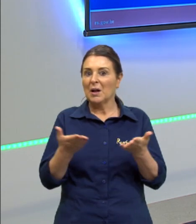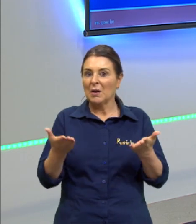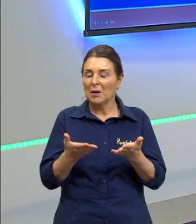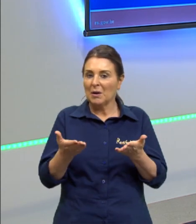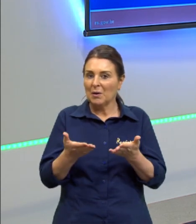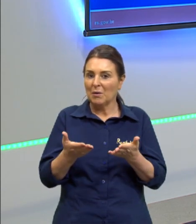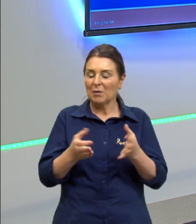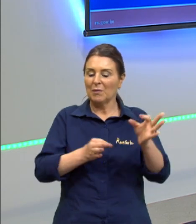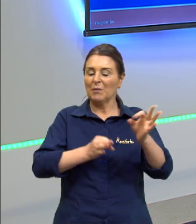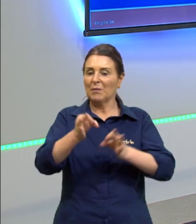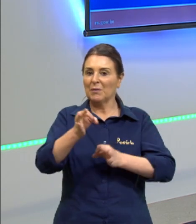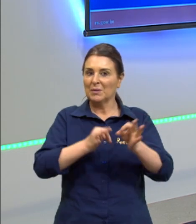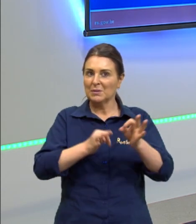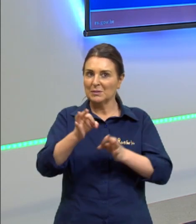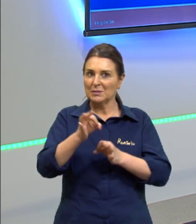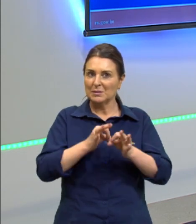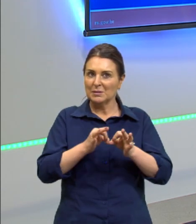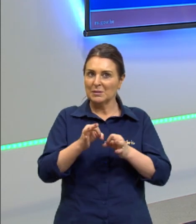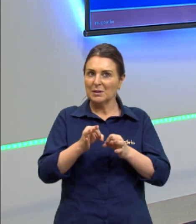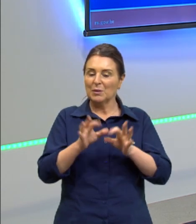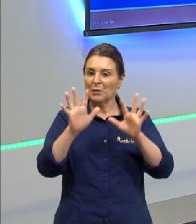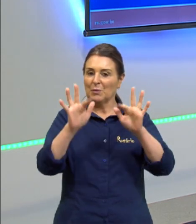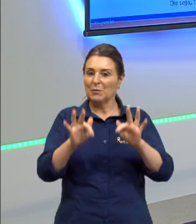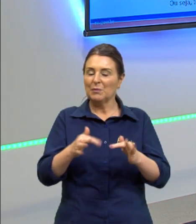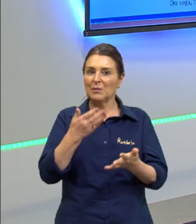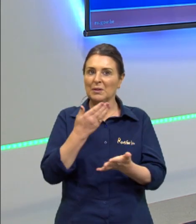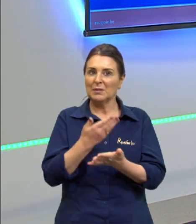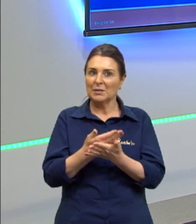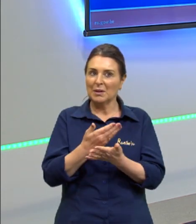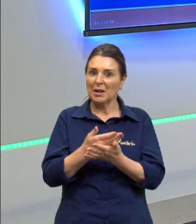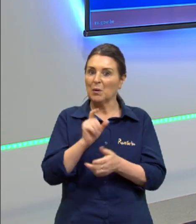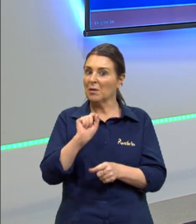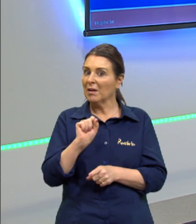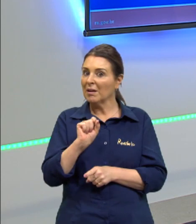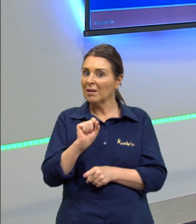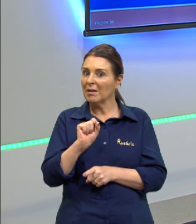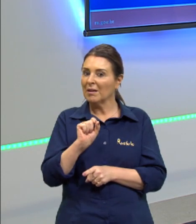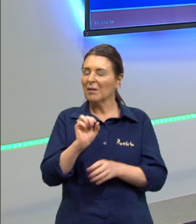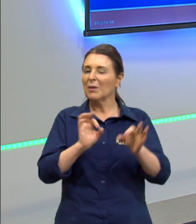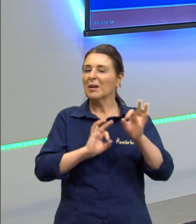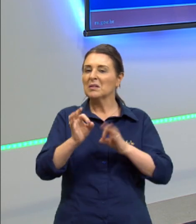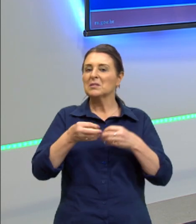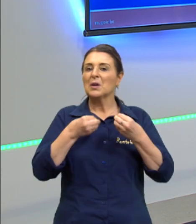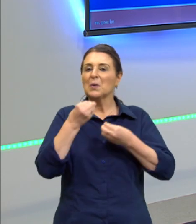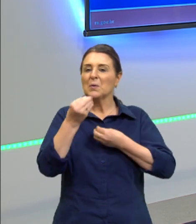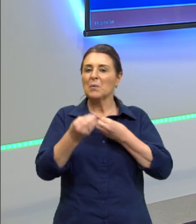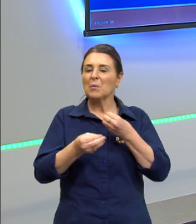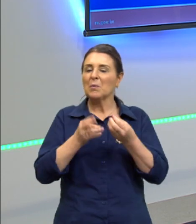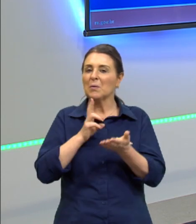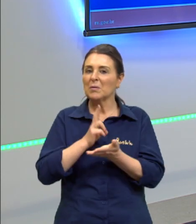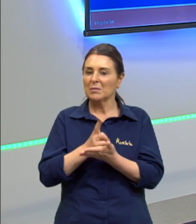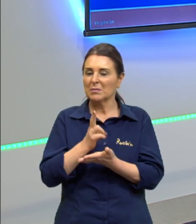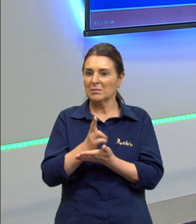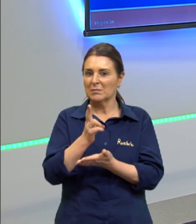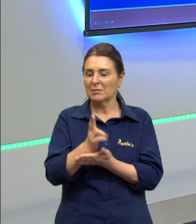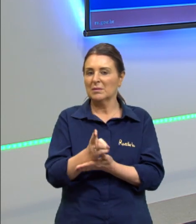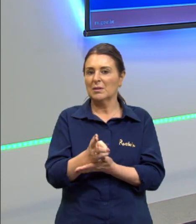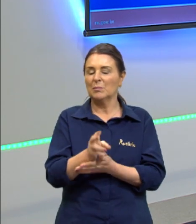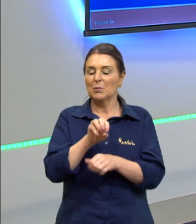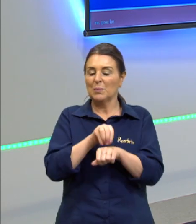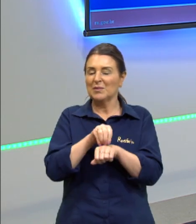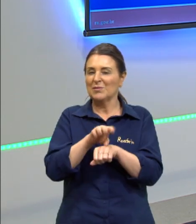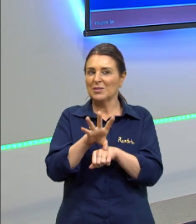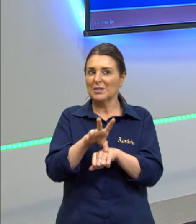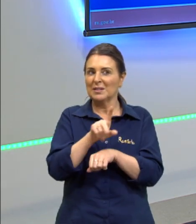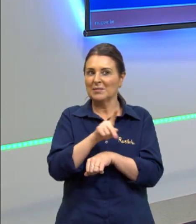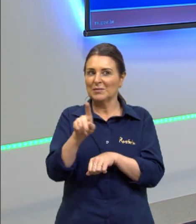organizar aqui o nosso final de aula o nosso final de aula a gente organiza sempre com as dicas